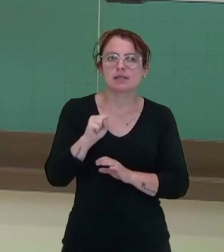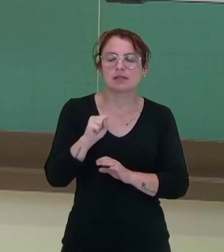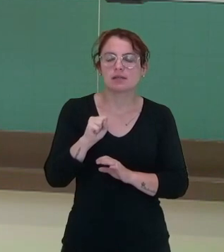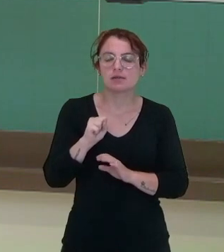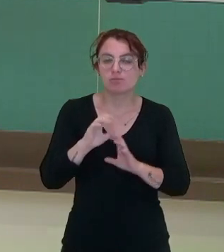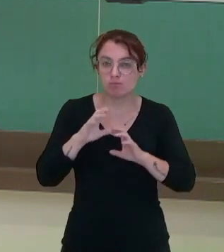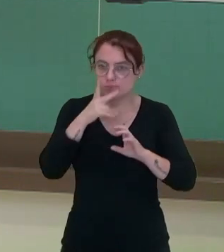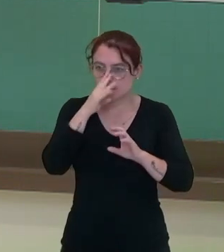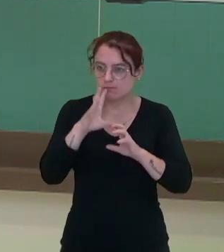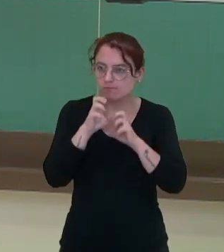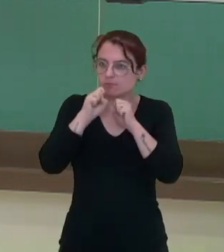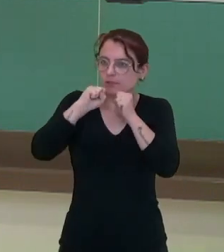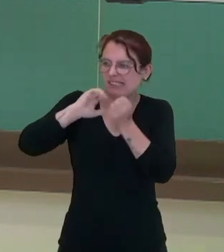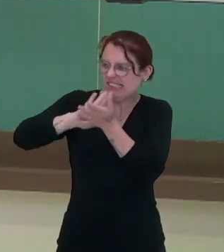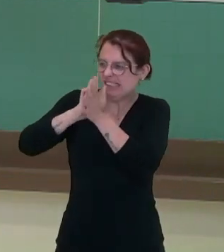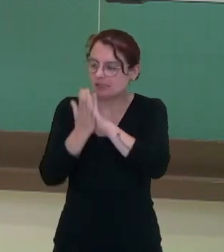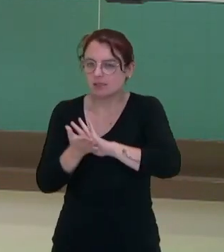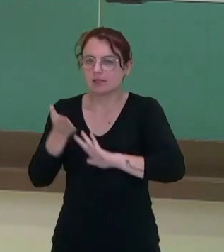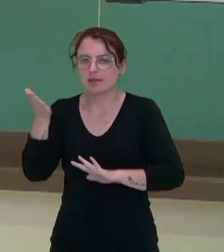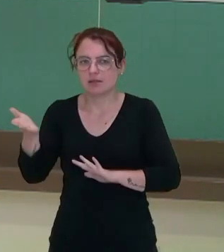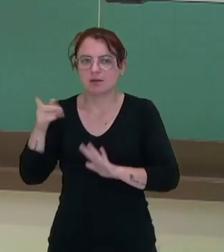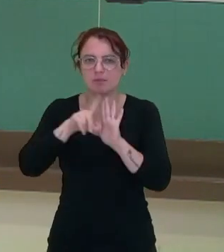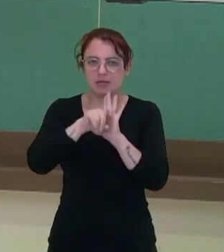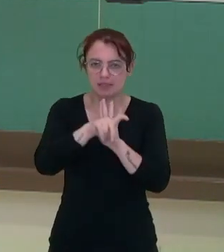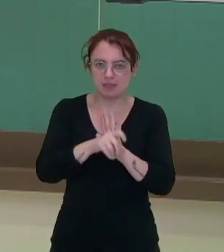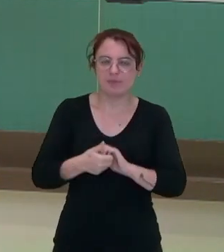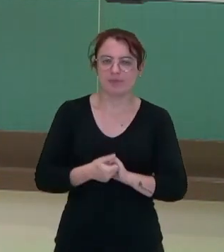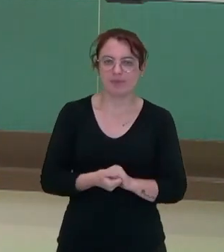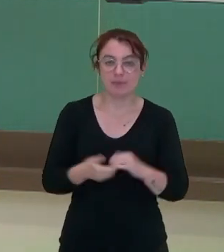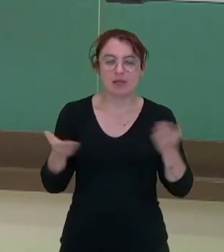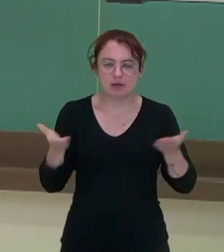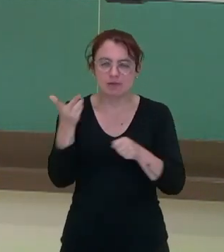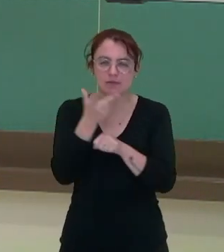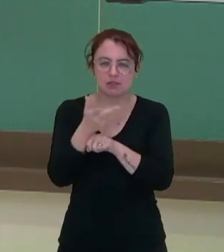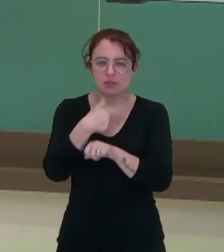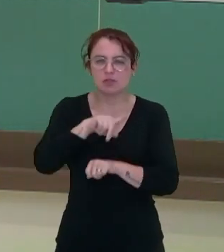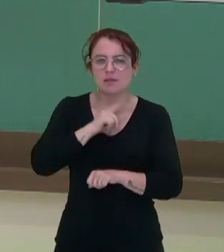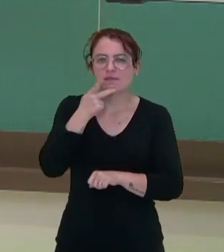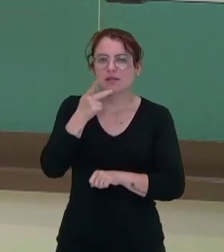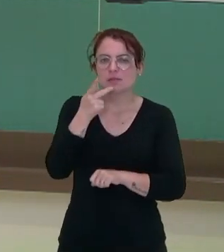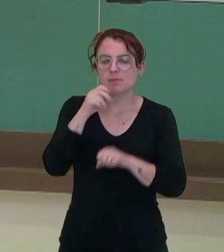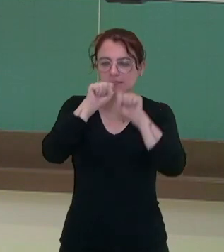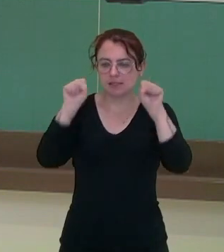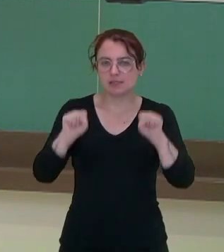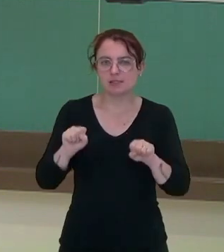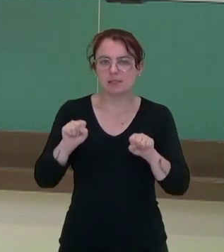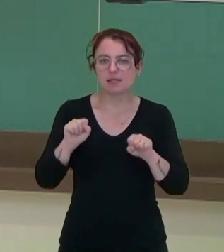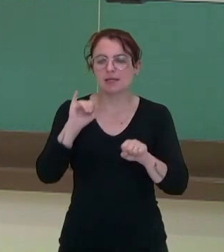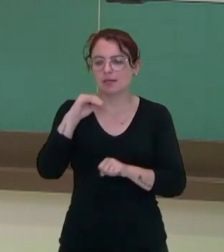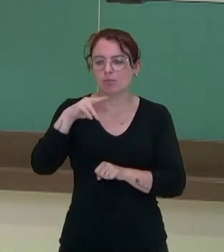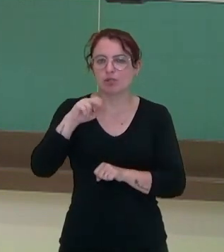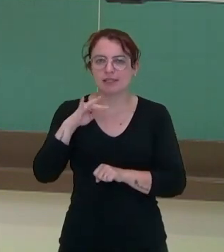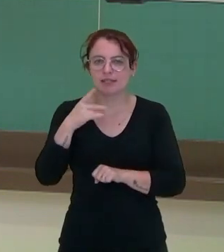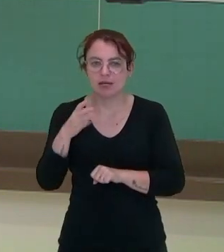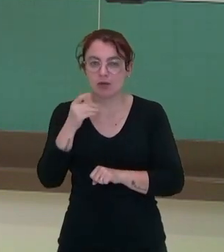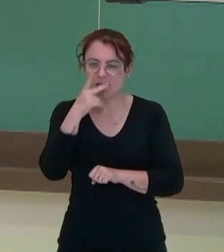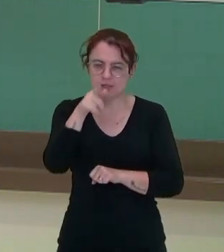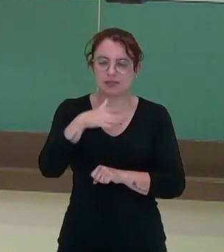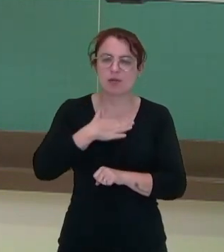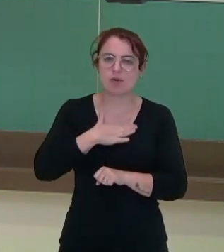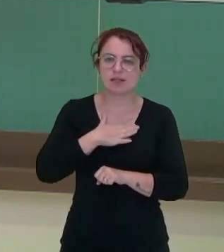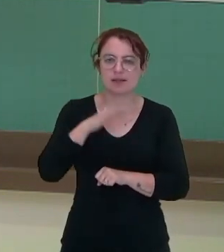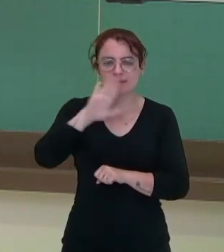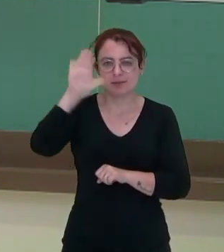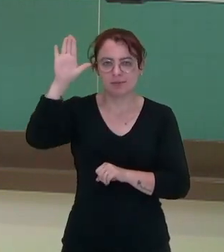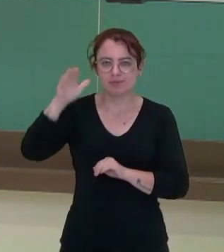para destruir essa bactéria. Nesse vídeo, nós falamos sobre o sistema imunitário. Espero que vocês tenham